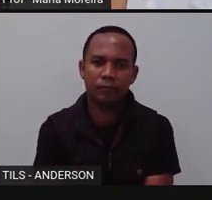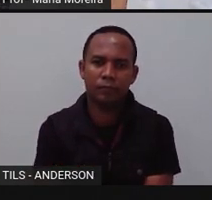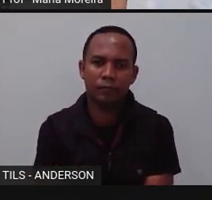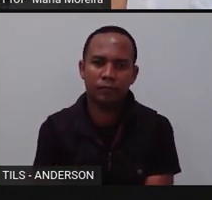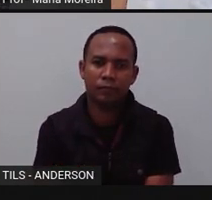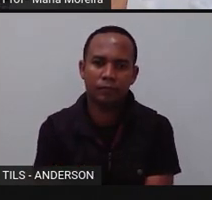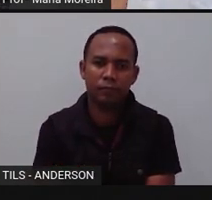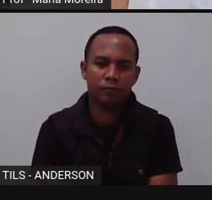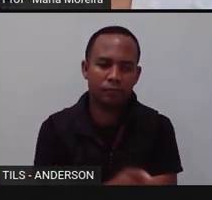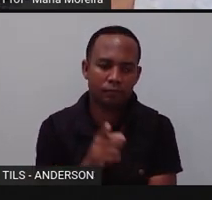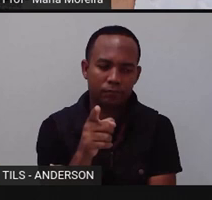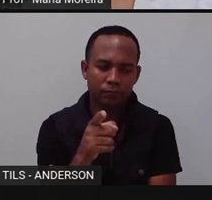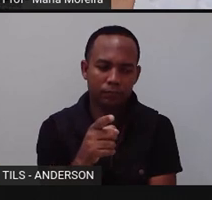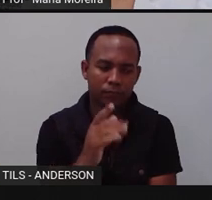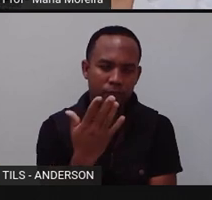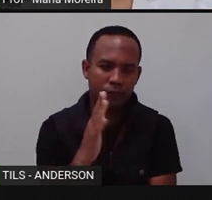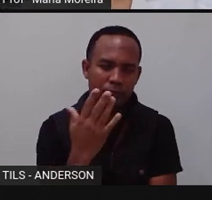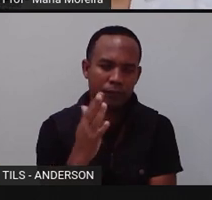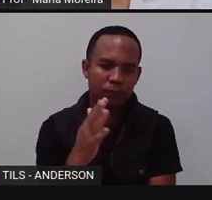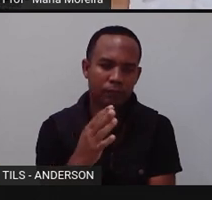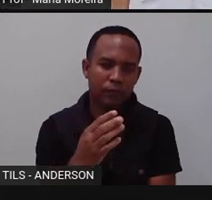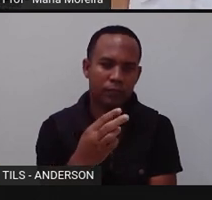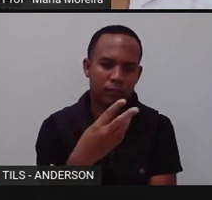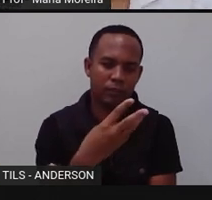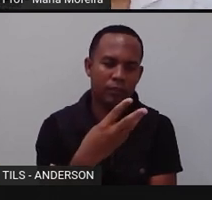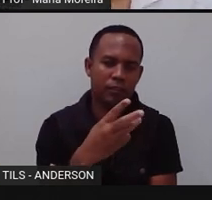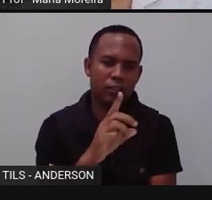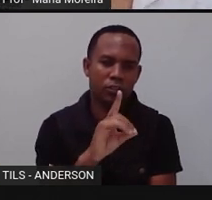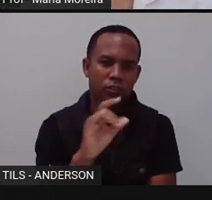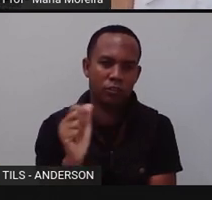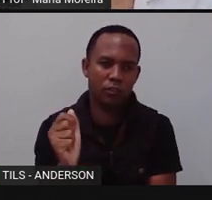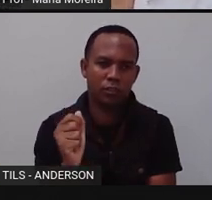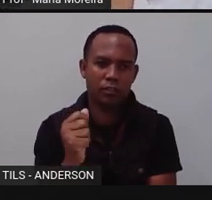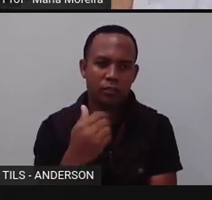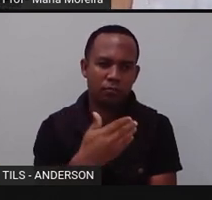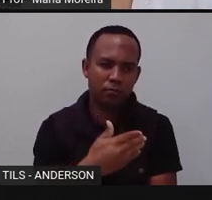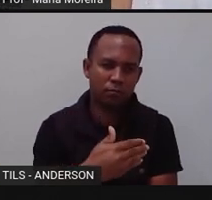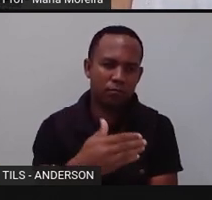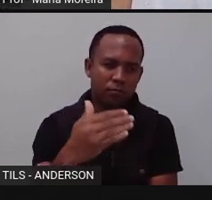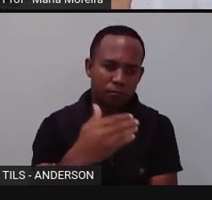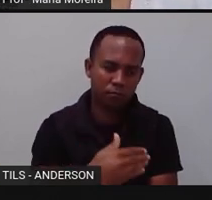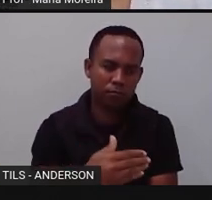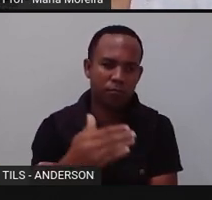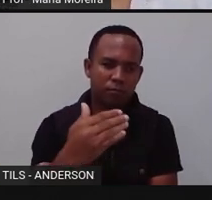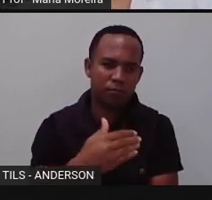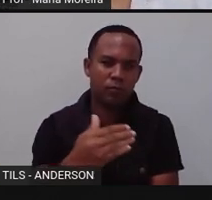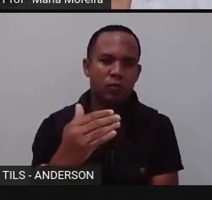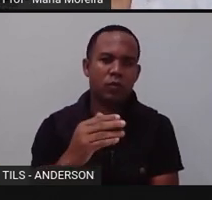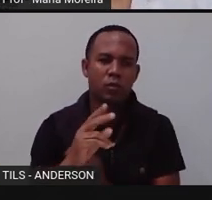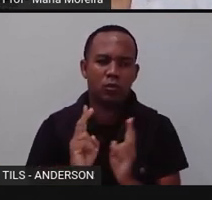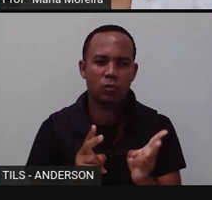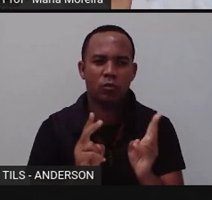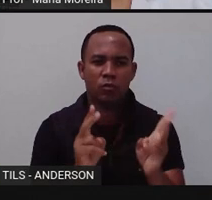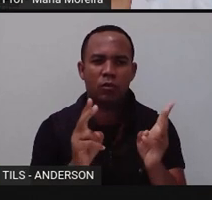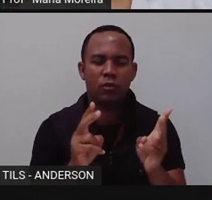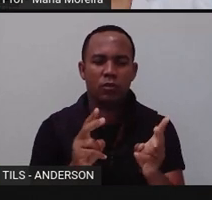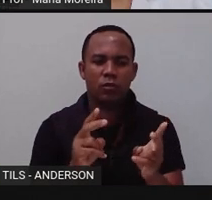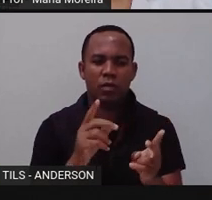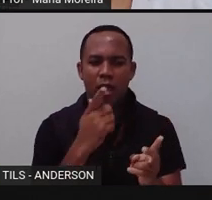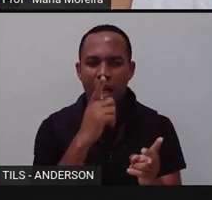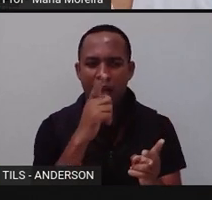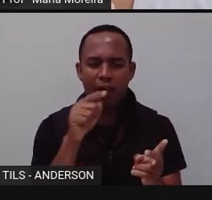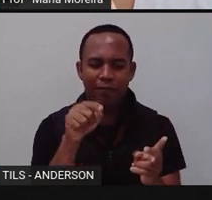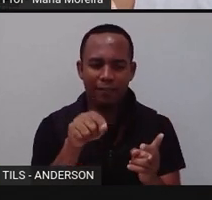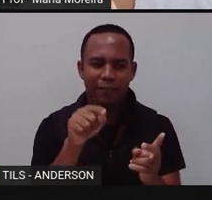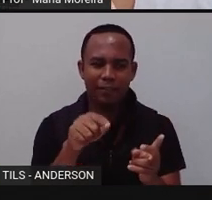Esse período, né? Dura, em média, três dias. E durante esse tempo, a pulpa permanece na superfície da